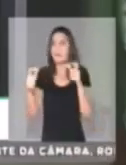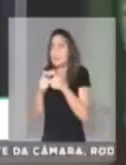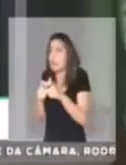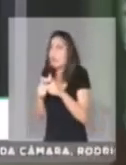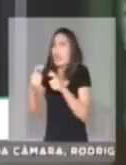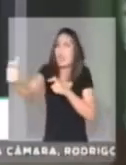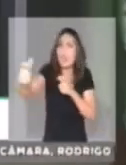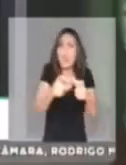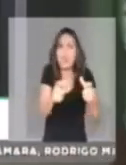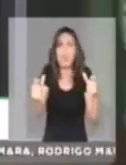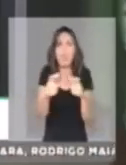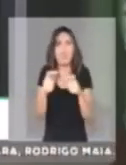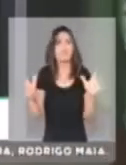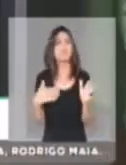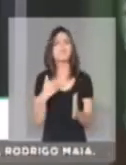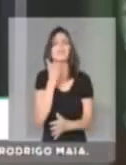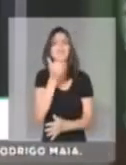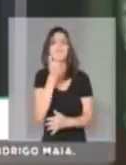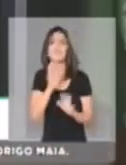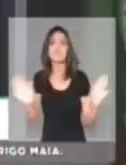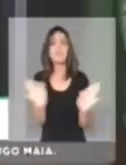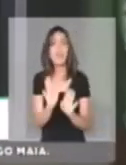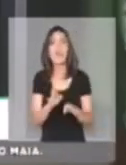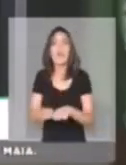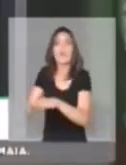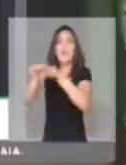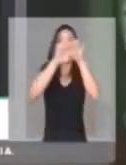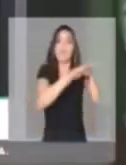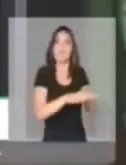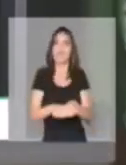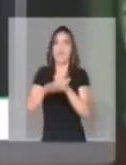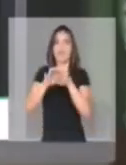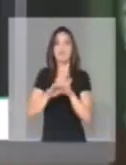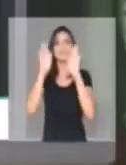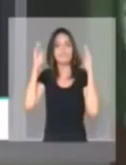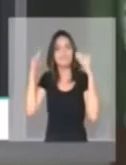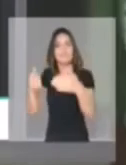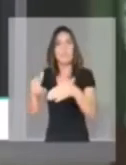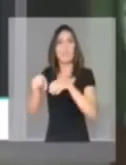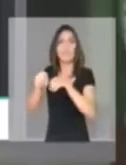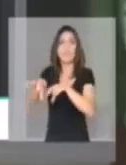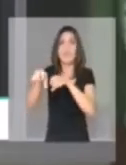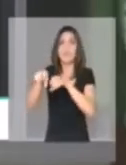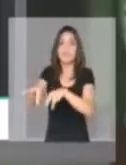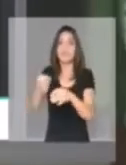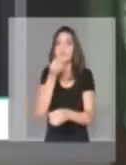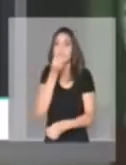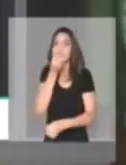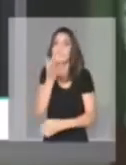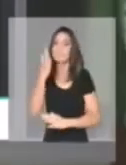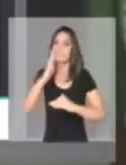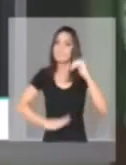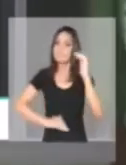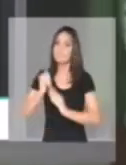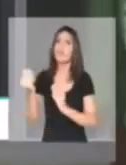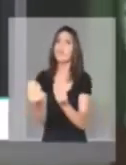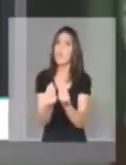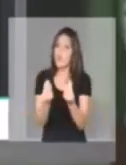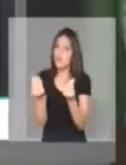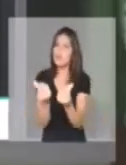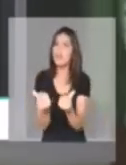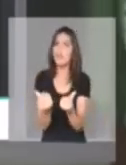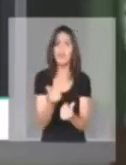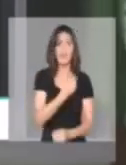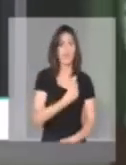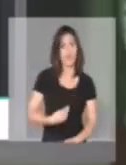igualdade de oportunidades, especialmente através de uma educação de qualidade no nosso país. E pouco vale se a gente é governo